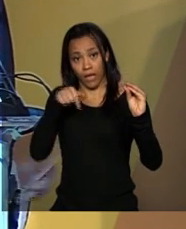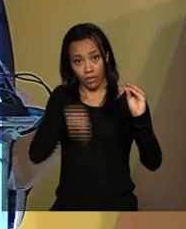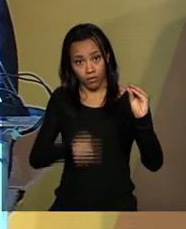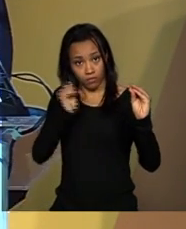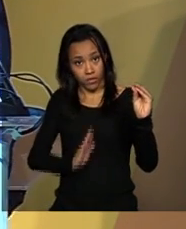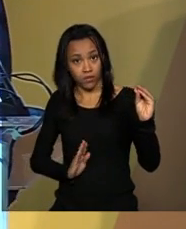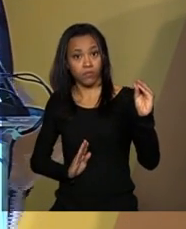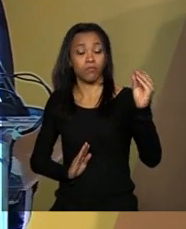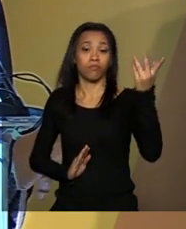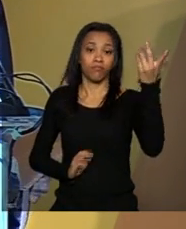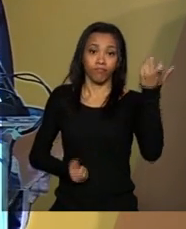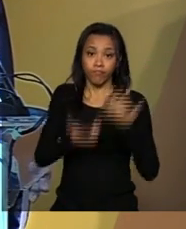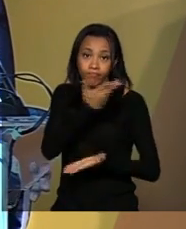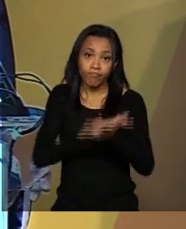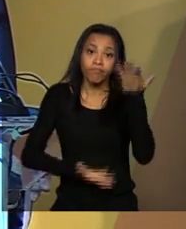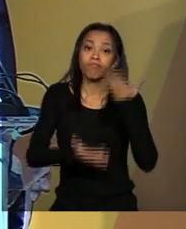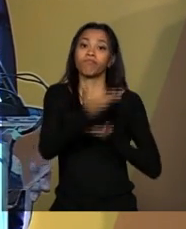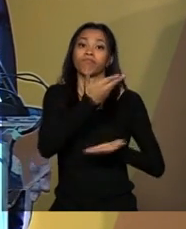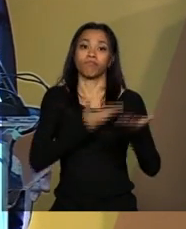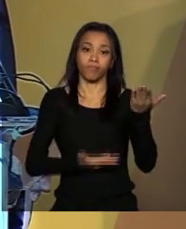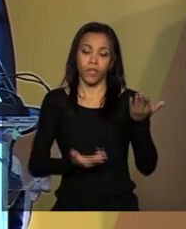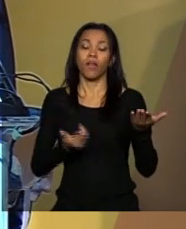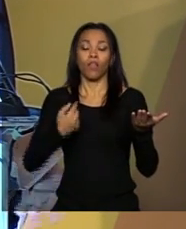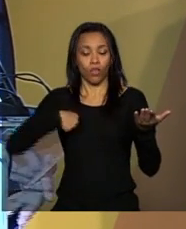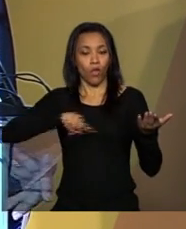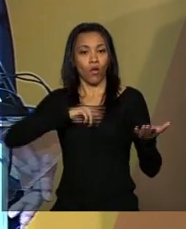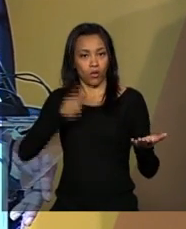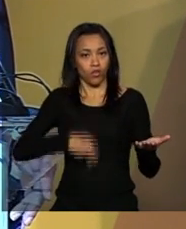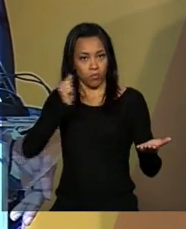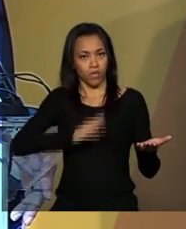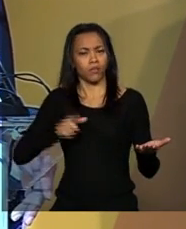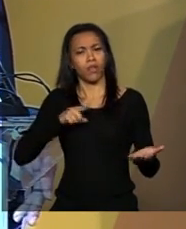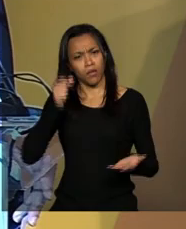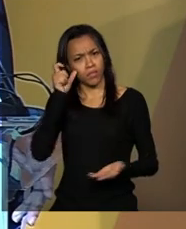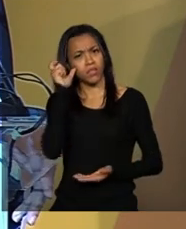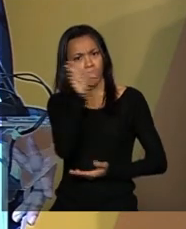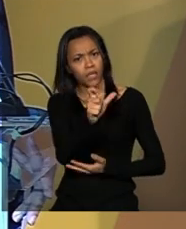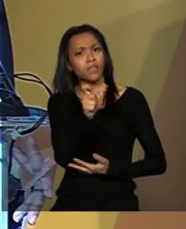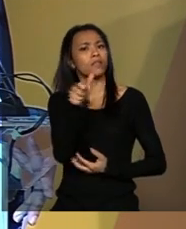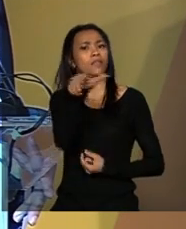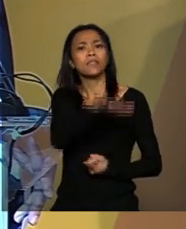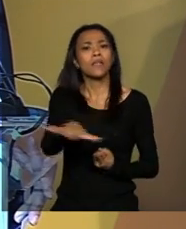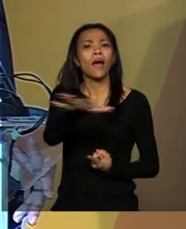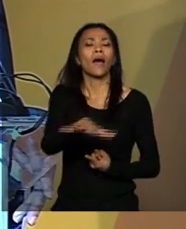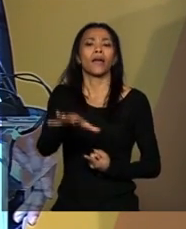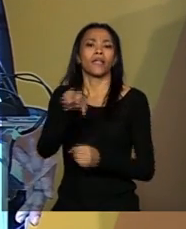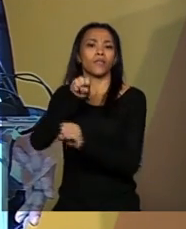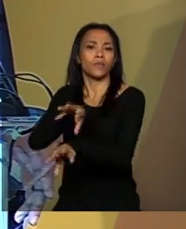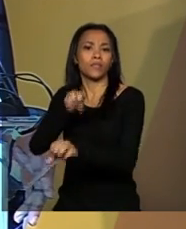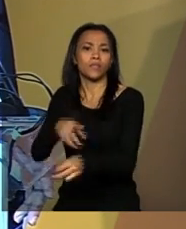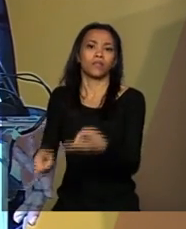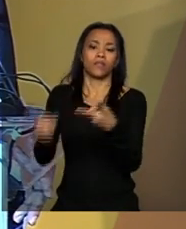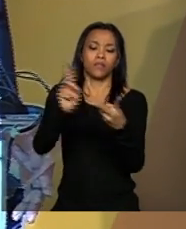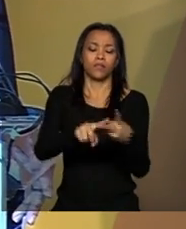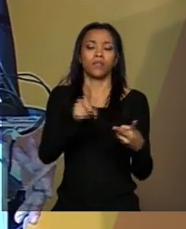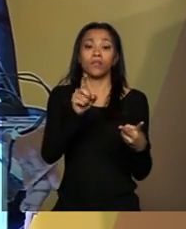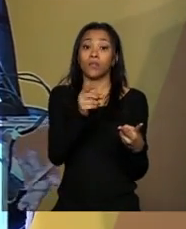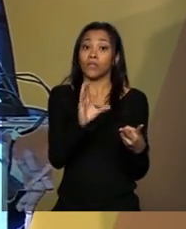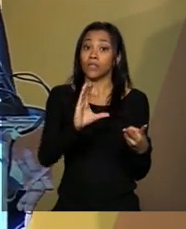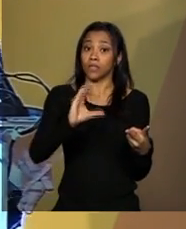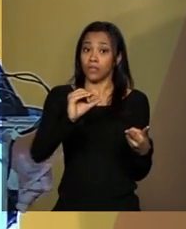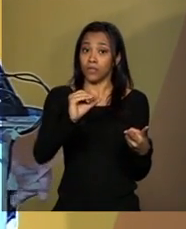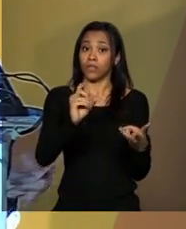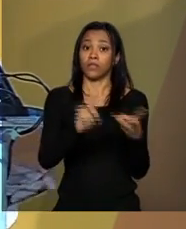em atividade. Nós temos interesse em parcerias na área de educação, ciência, tecnologia e